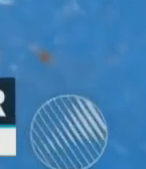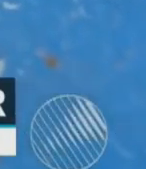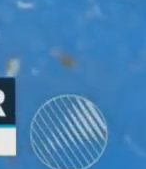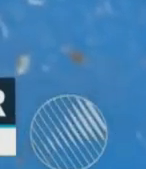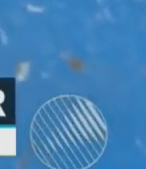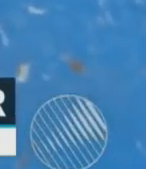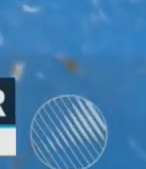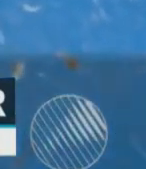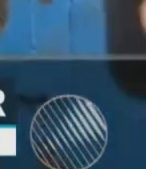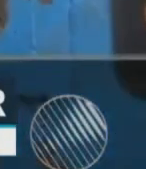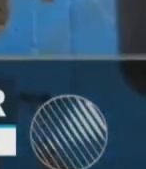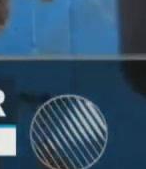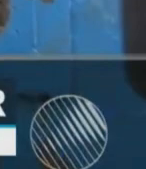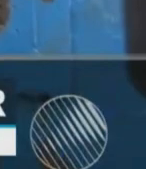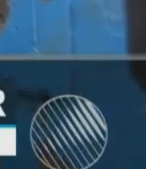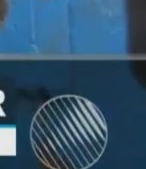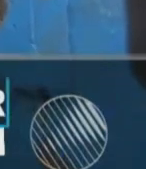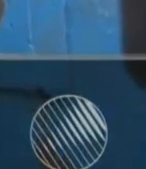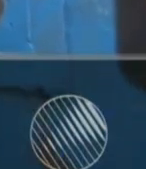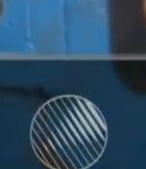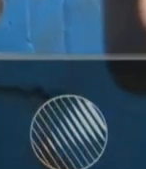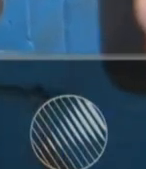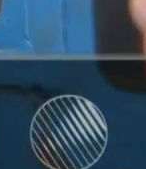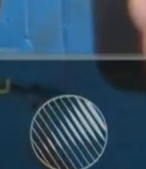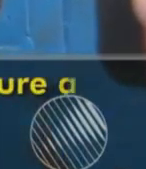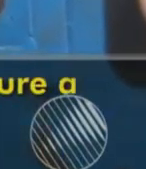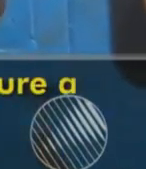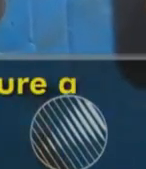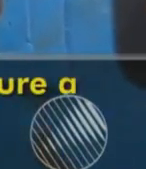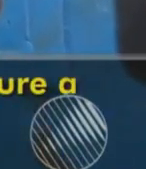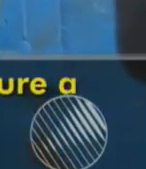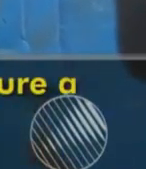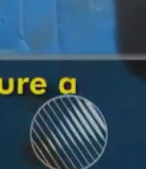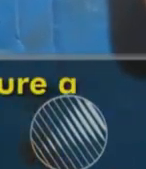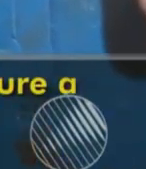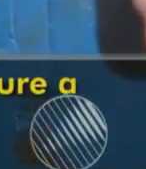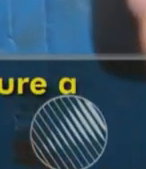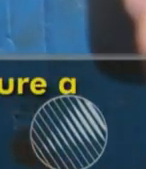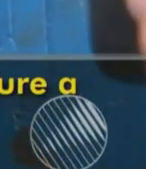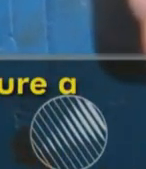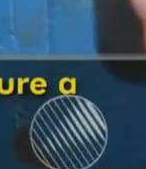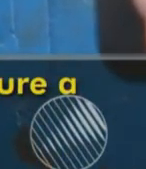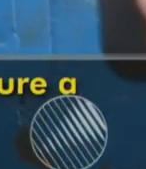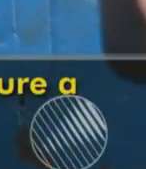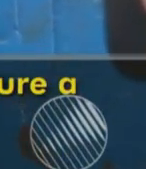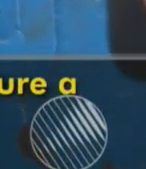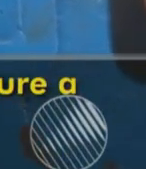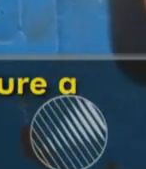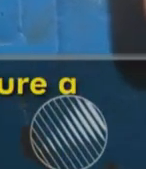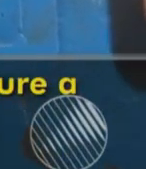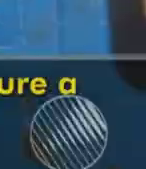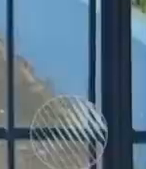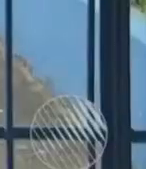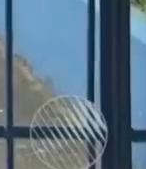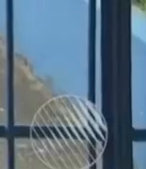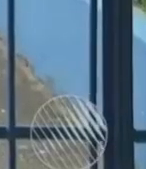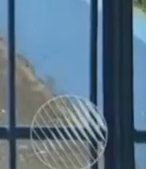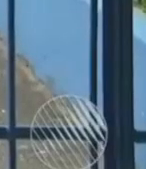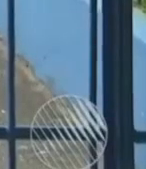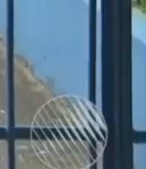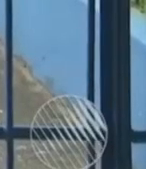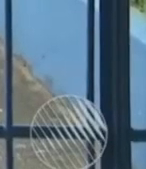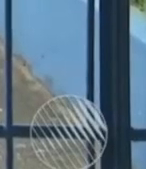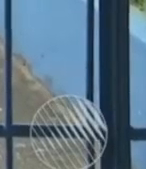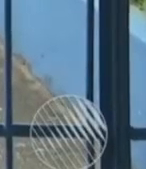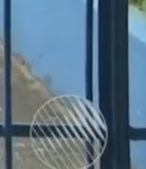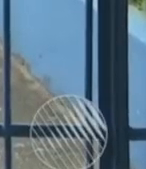diretora não vai poder falar com a gente? Qualquer promoção, vocês que os senhores querem, procurem as mãos. A aula